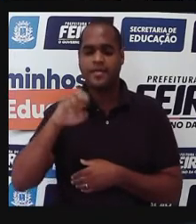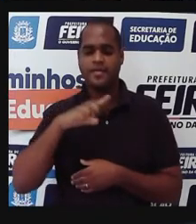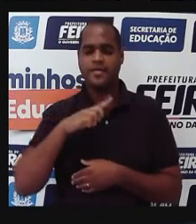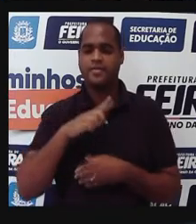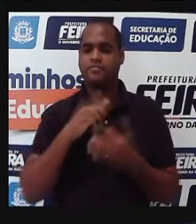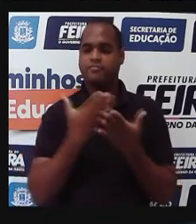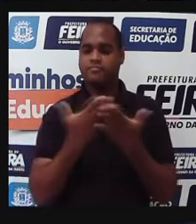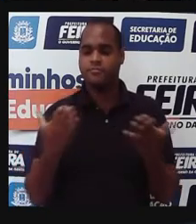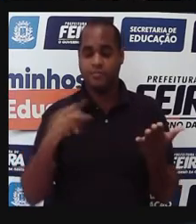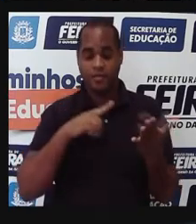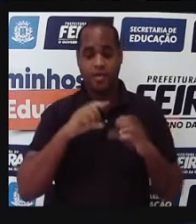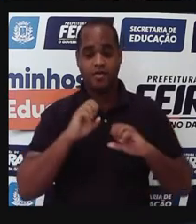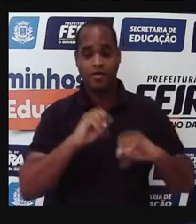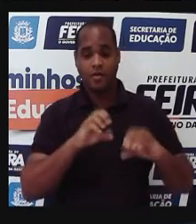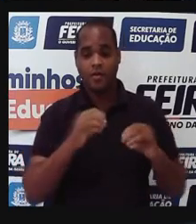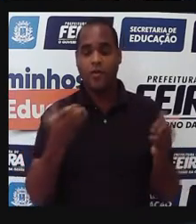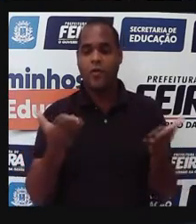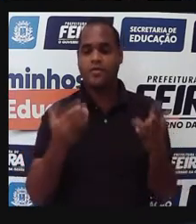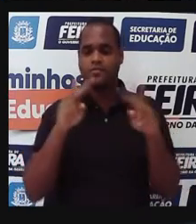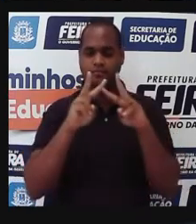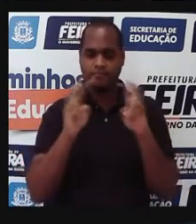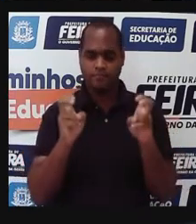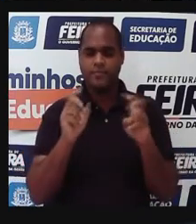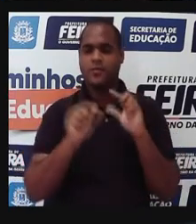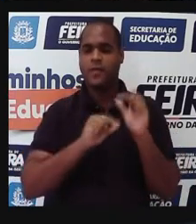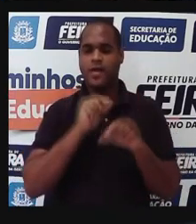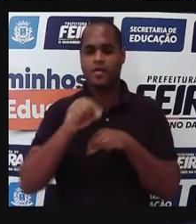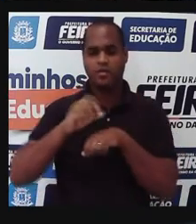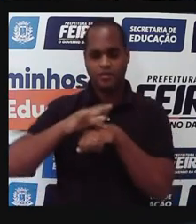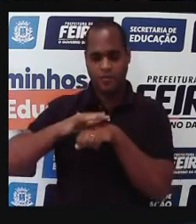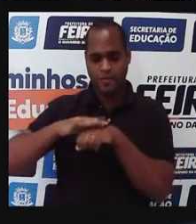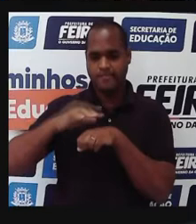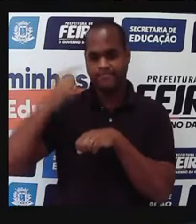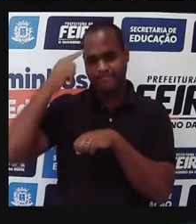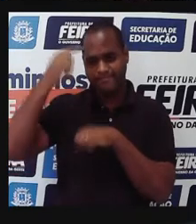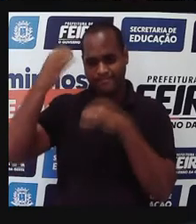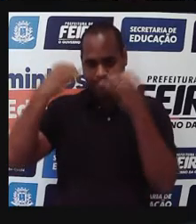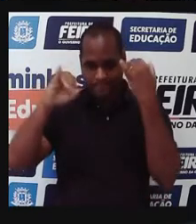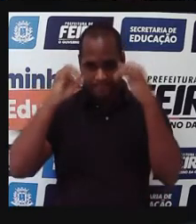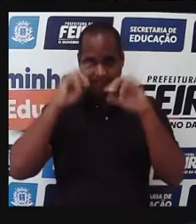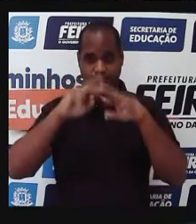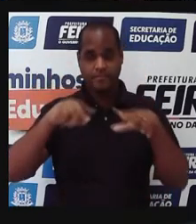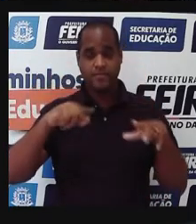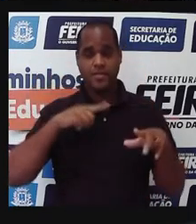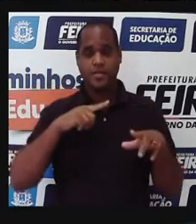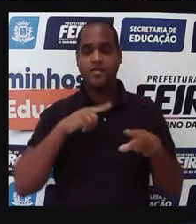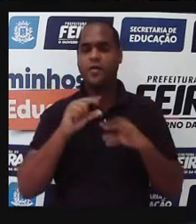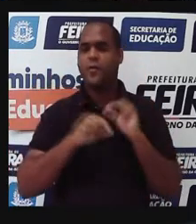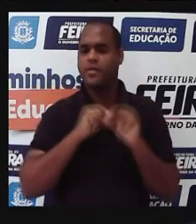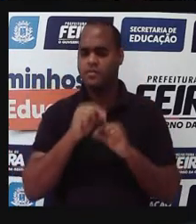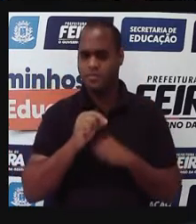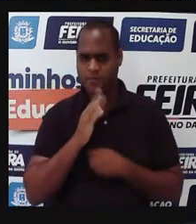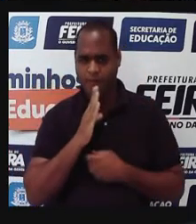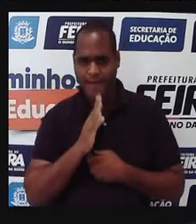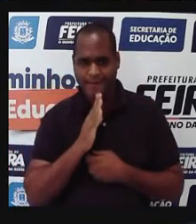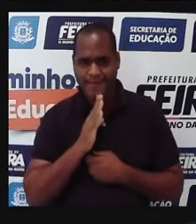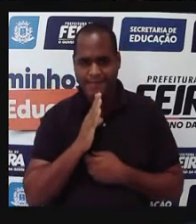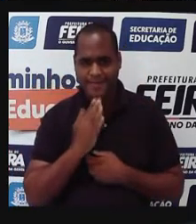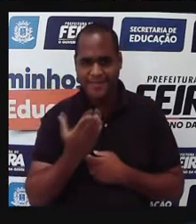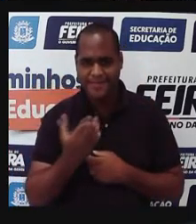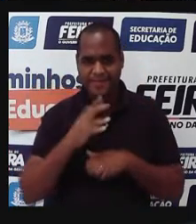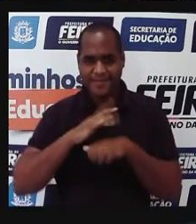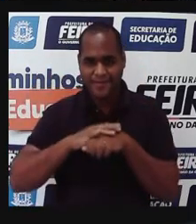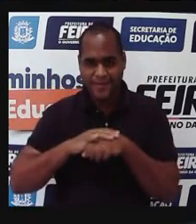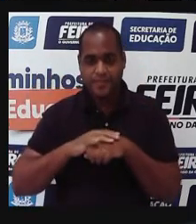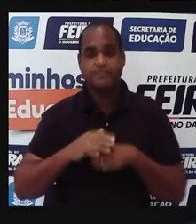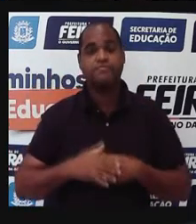A nossa aula de hoje tem como tema doenças negligenciadas e emergentes. Vocês já ouviram falar sobre essas